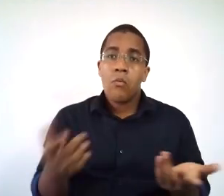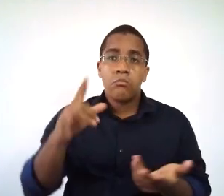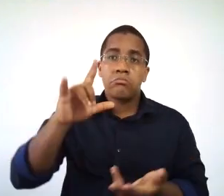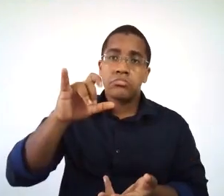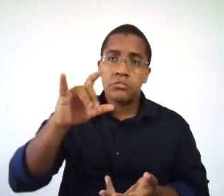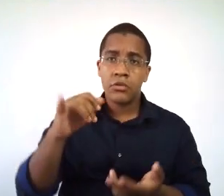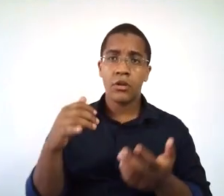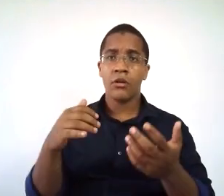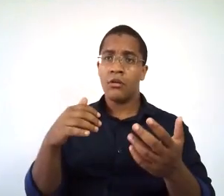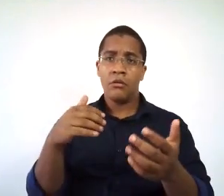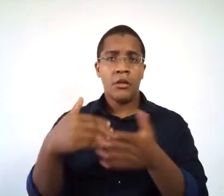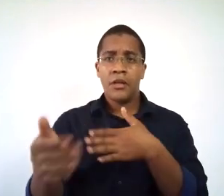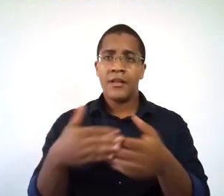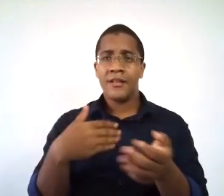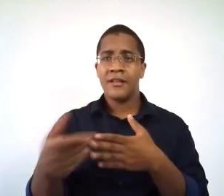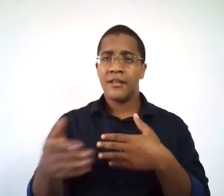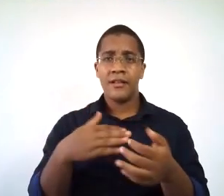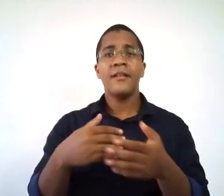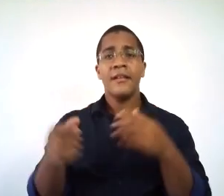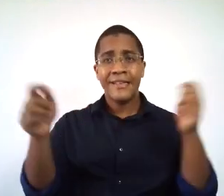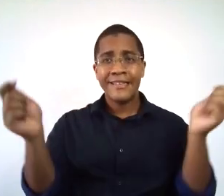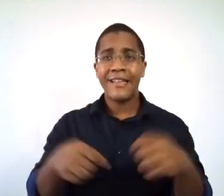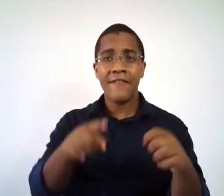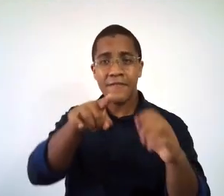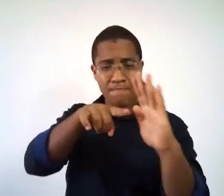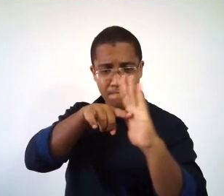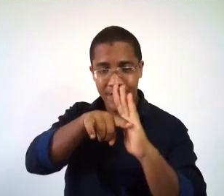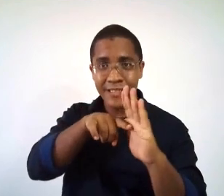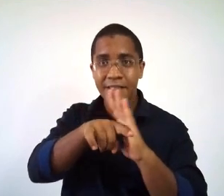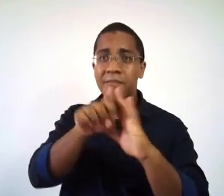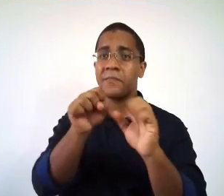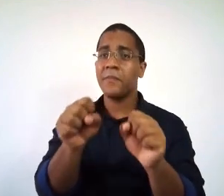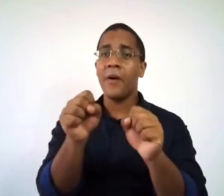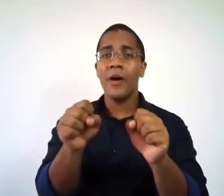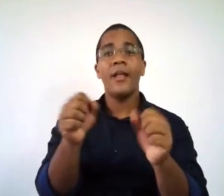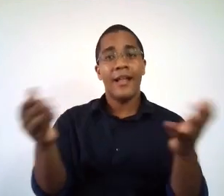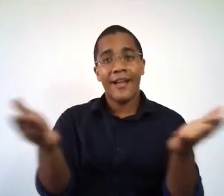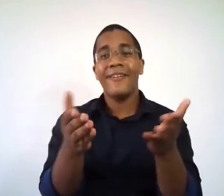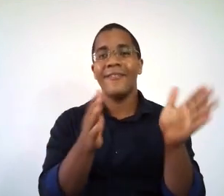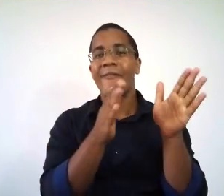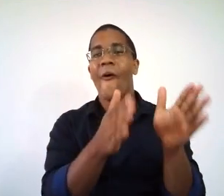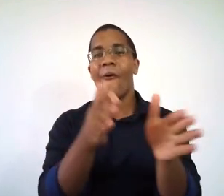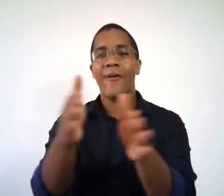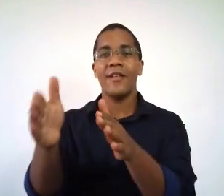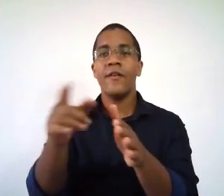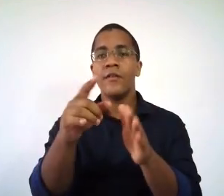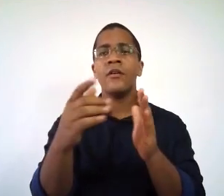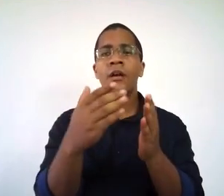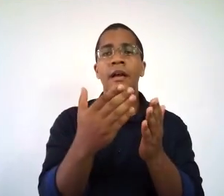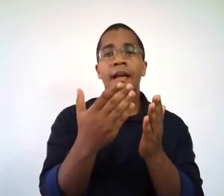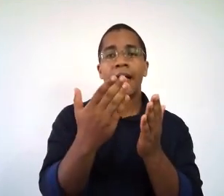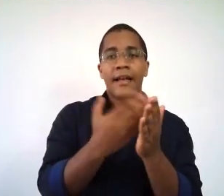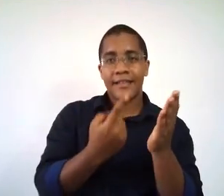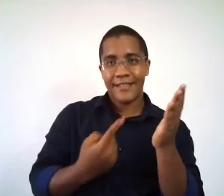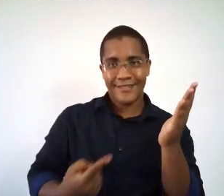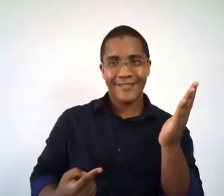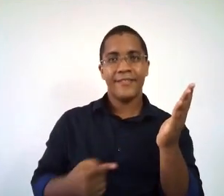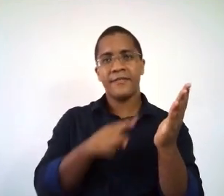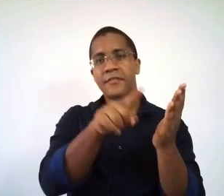redes sociais para utilizar, para poder executar essa pesquisa. Então, vamos lá tentar